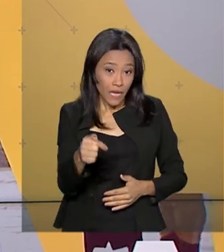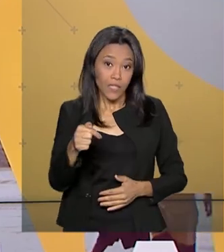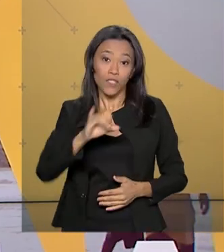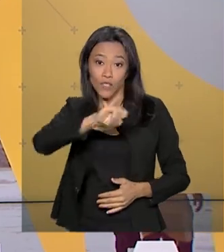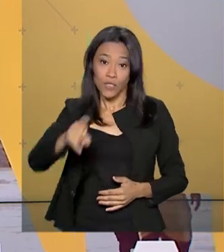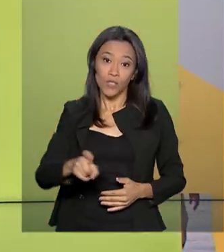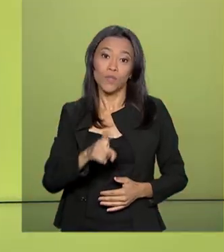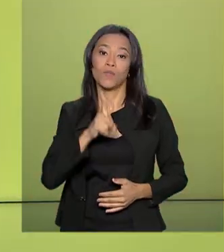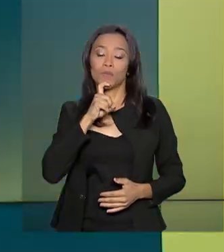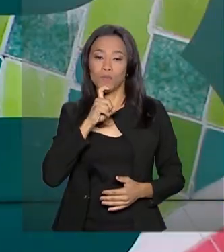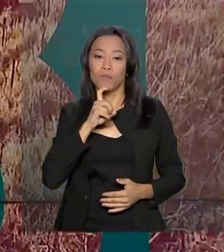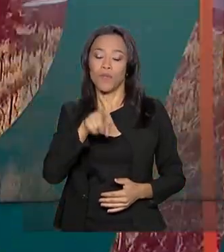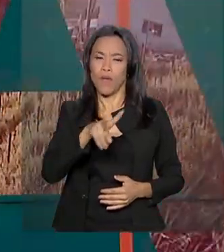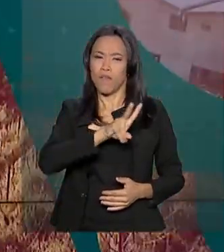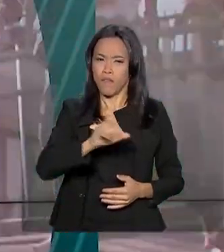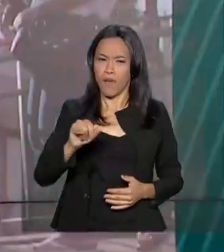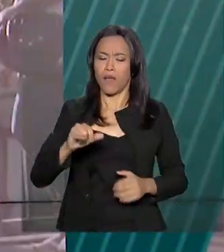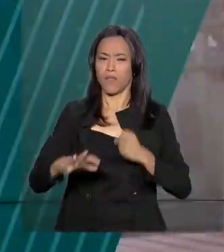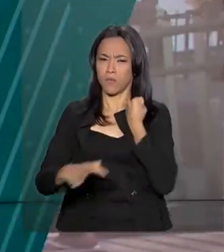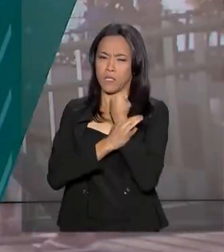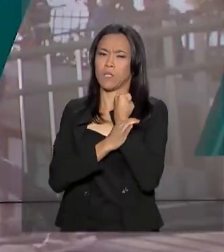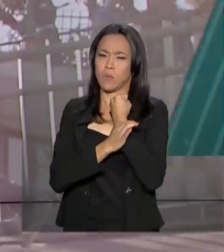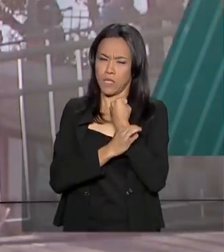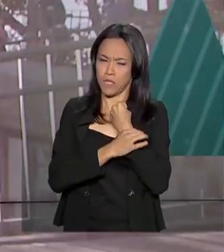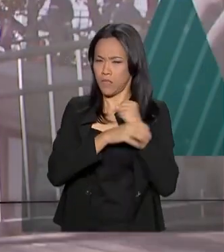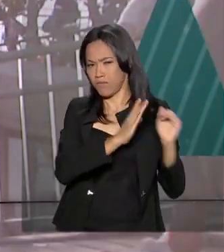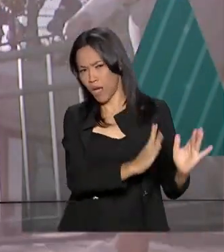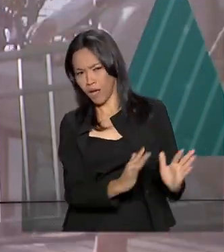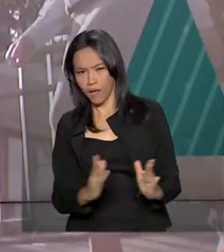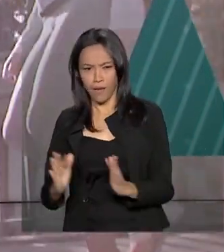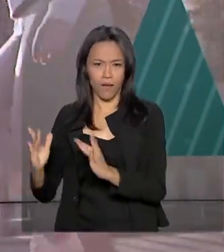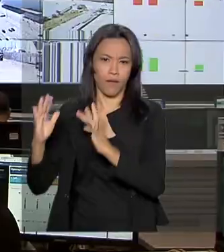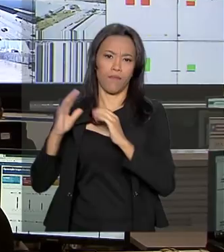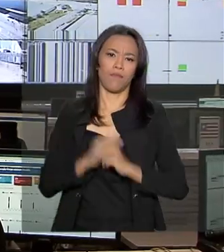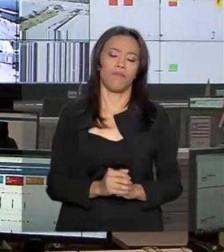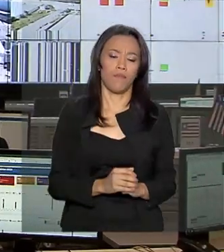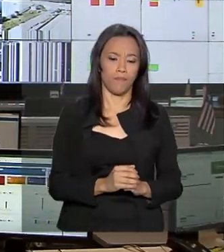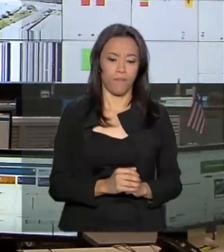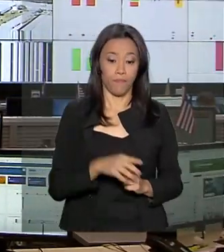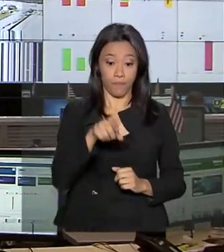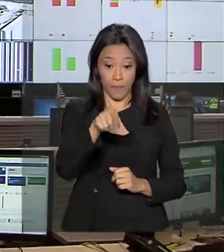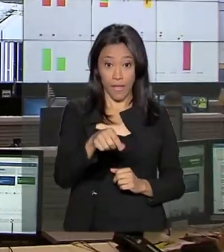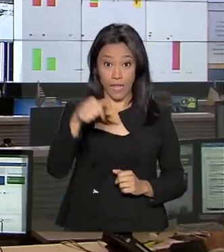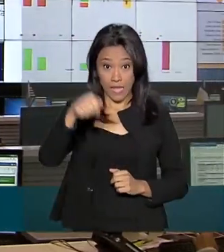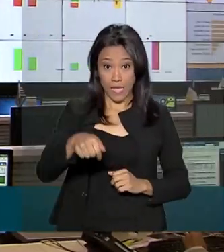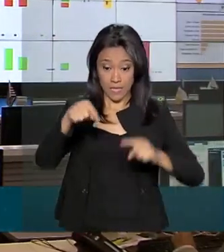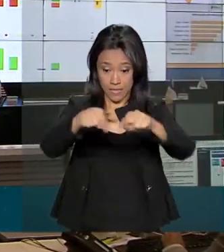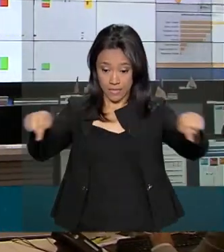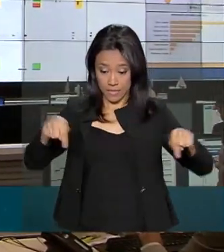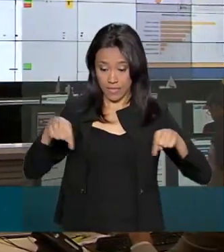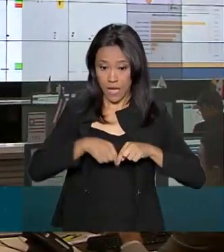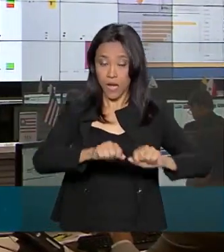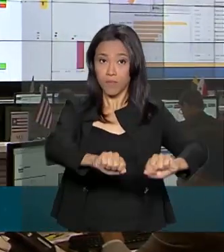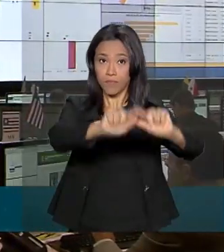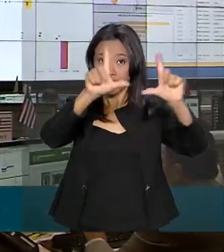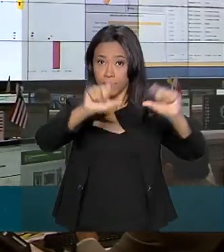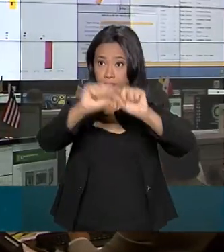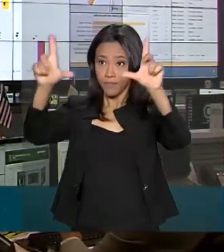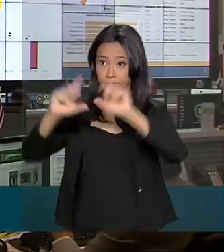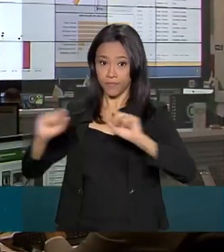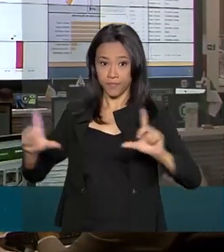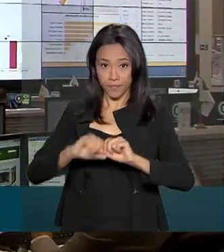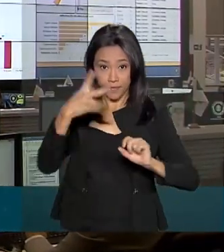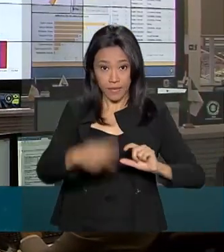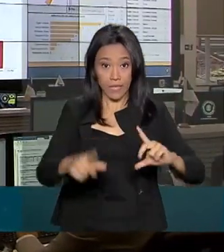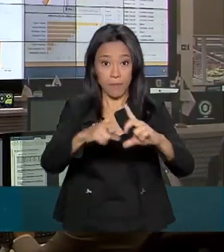pelo Ministério da Justiça garante a segurança durante todo o campeonato. É desta sala localizada na capital federal que